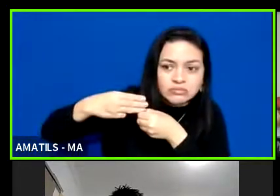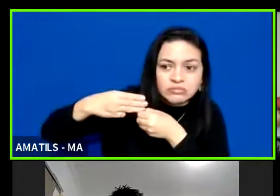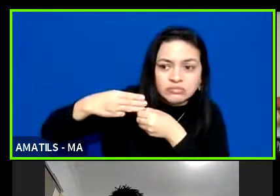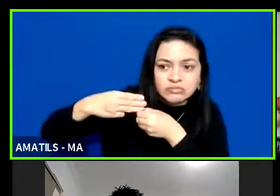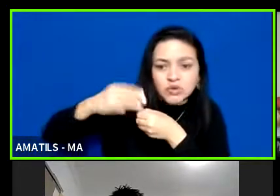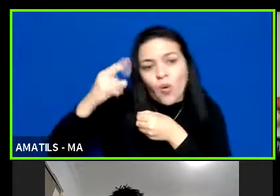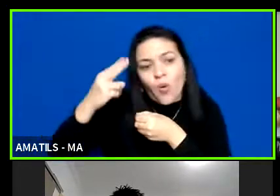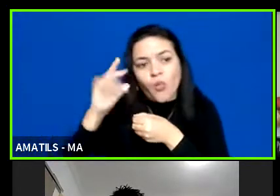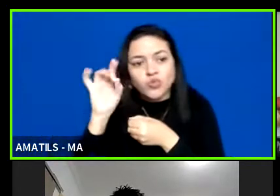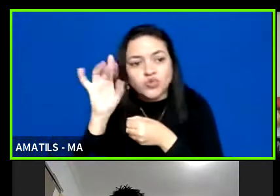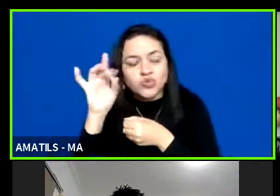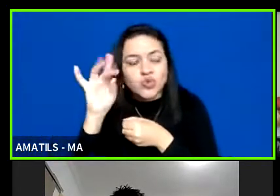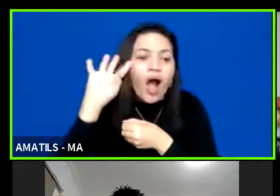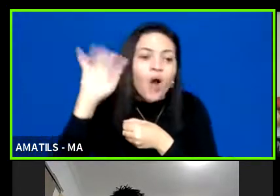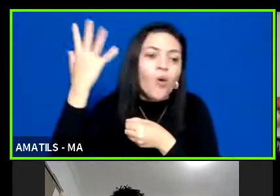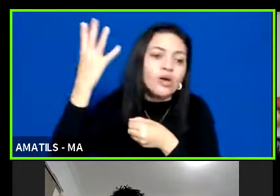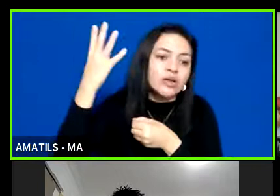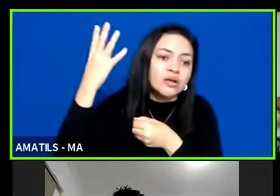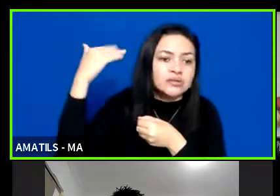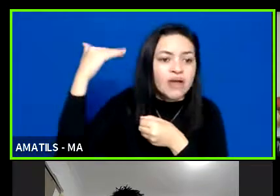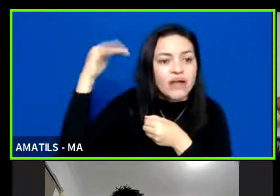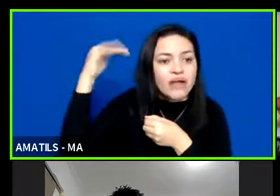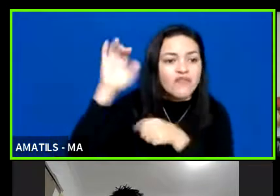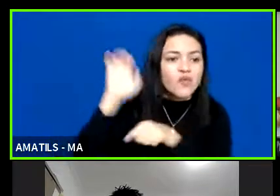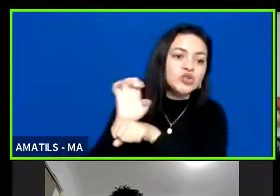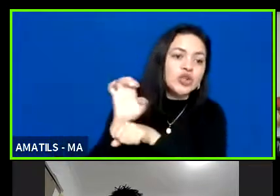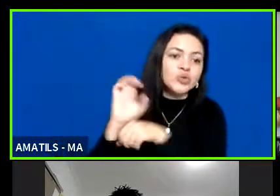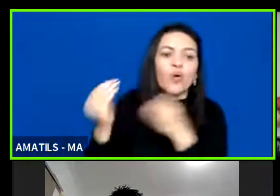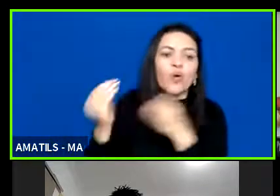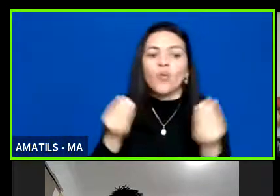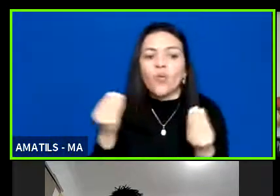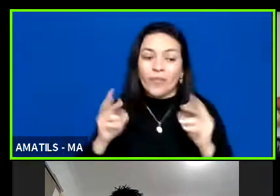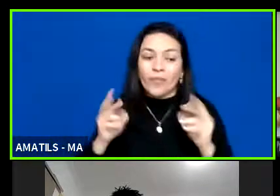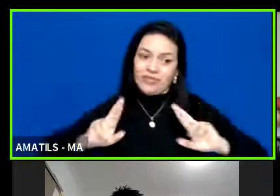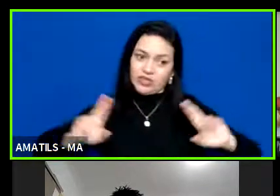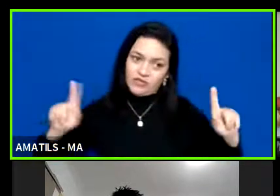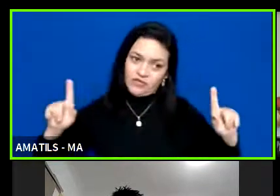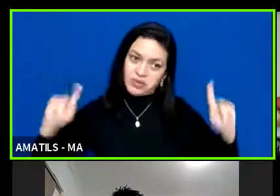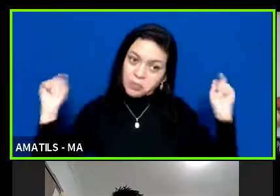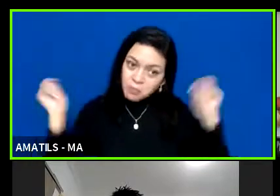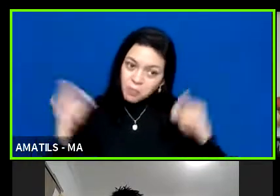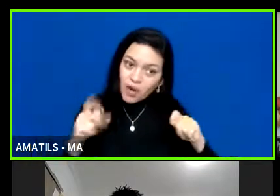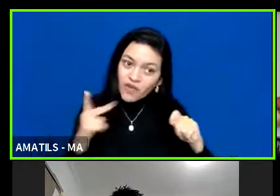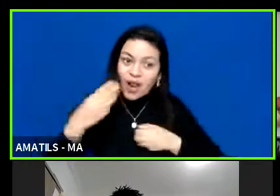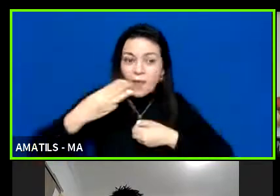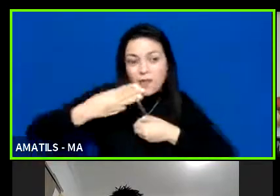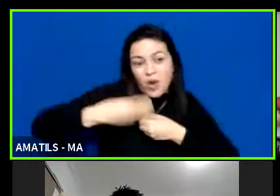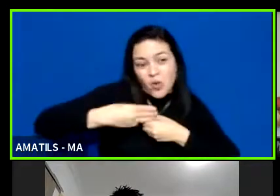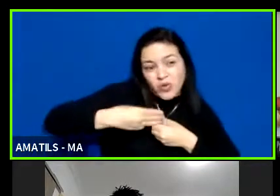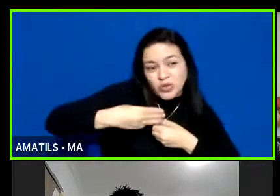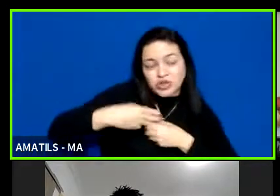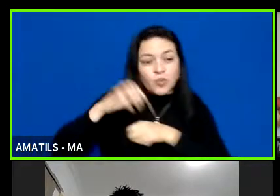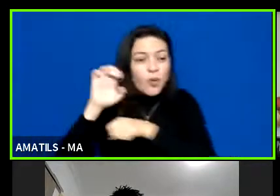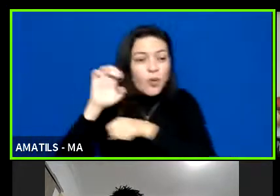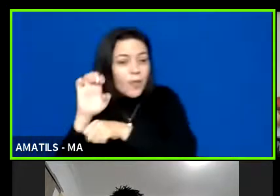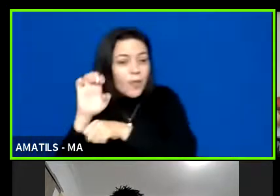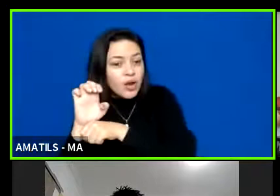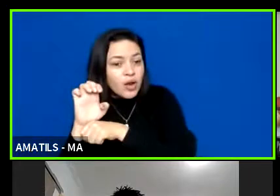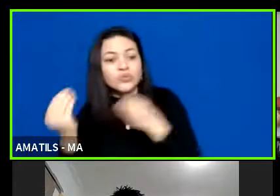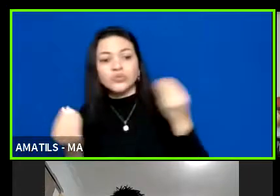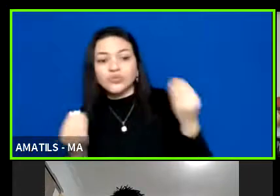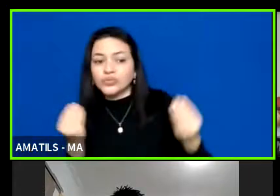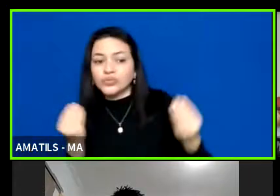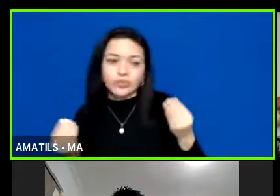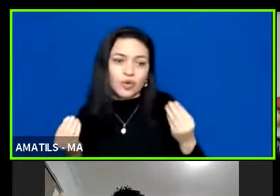acontece a nível estadual há uma diferença eles podem falar pelo município eles não podem falar pelo estado então essa